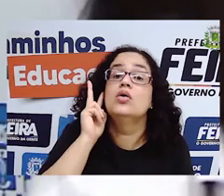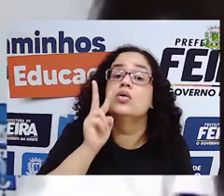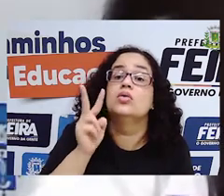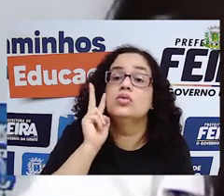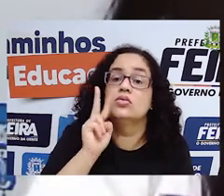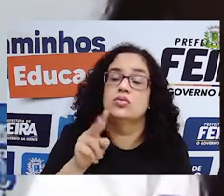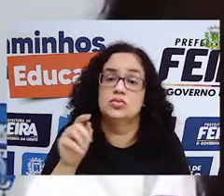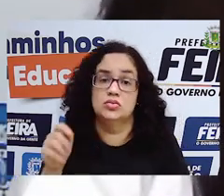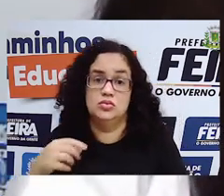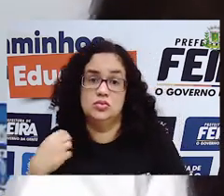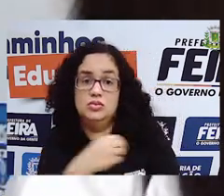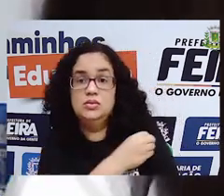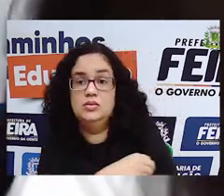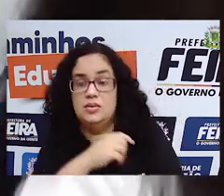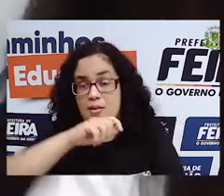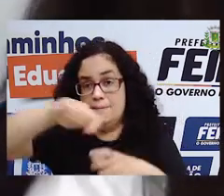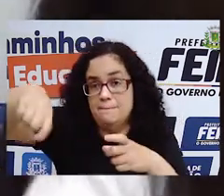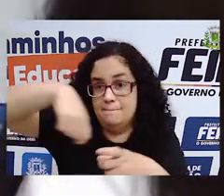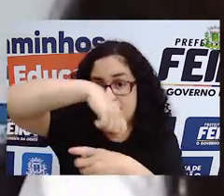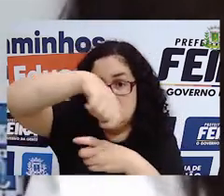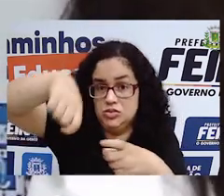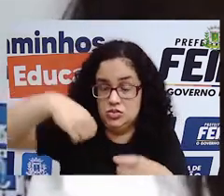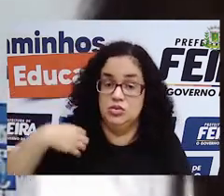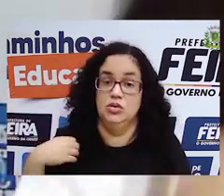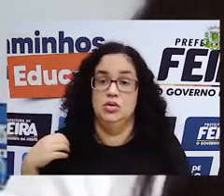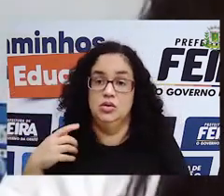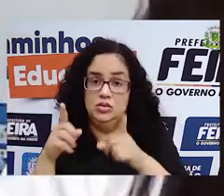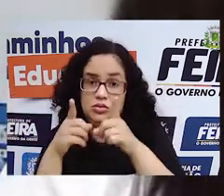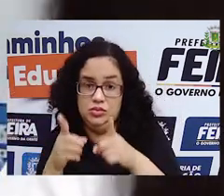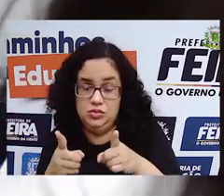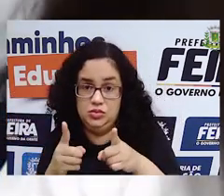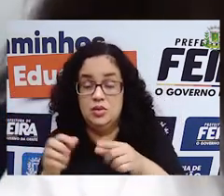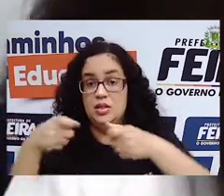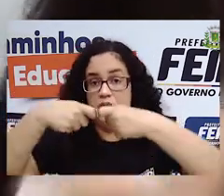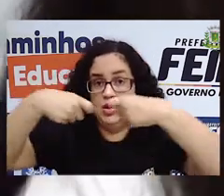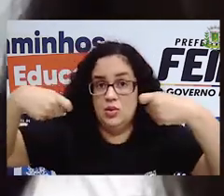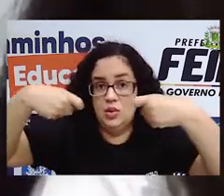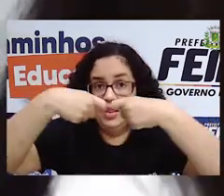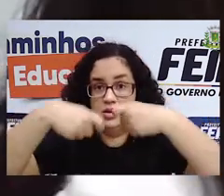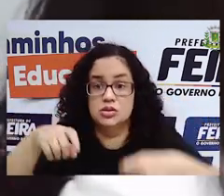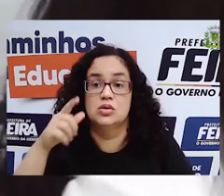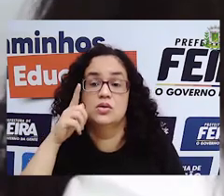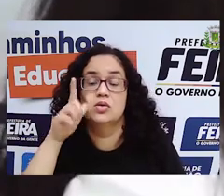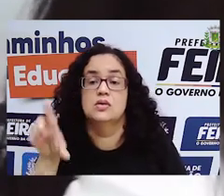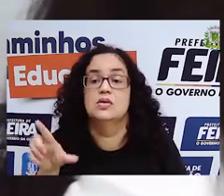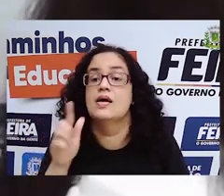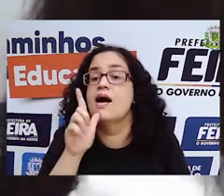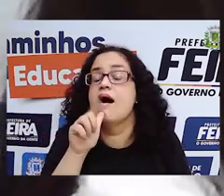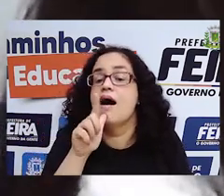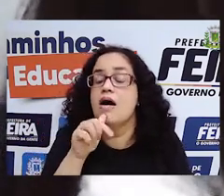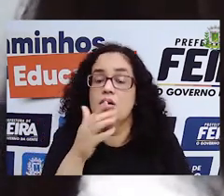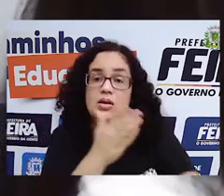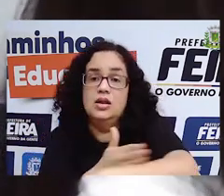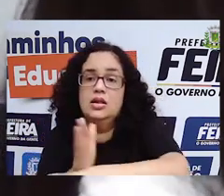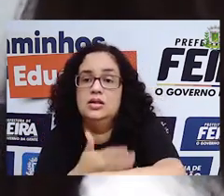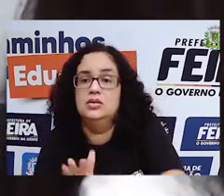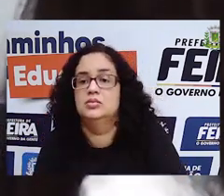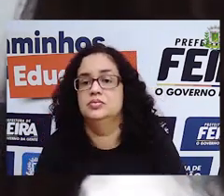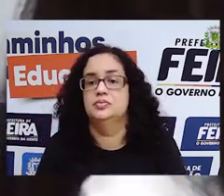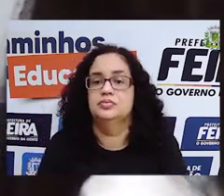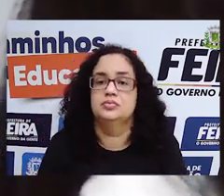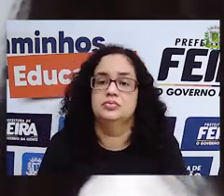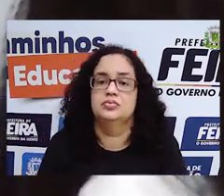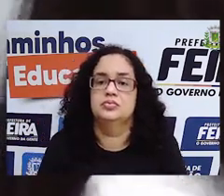ó. Meu tecido preso, tá vendo? Na borda com o elástico. E agora eu vou tentar passar, não é? A água